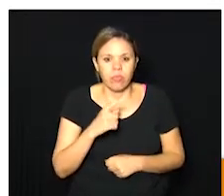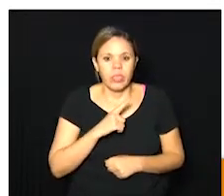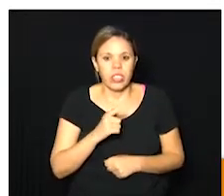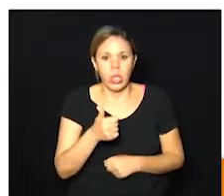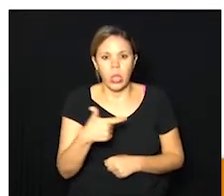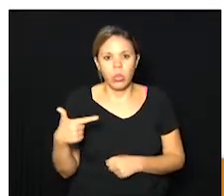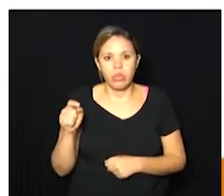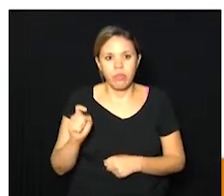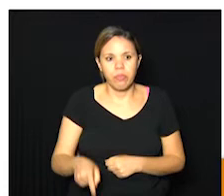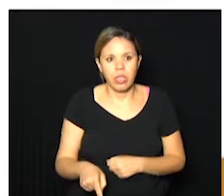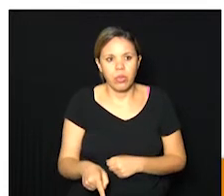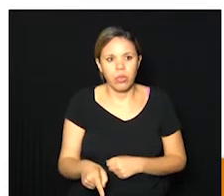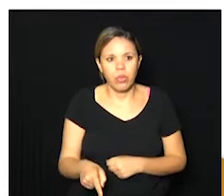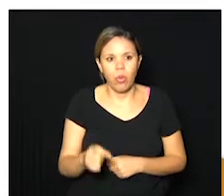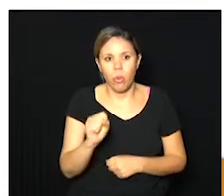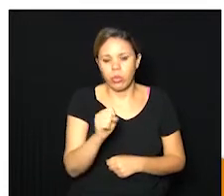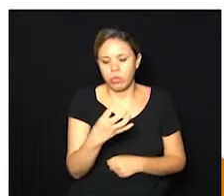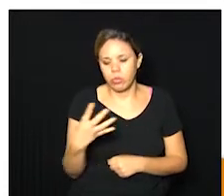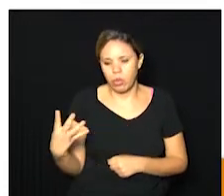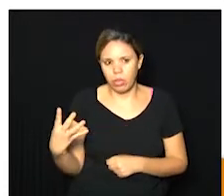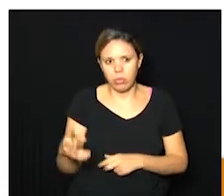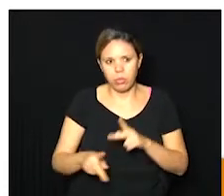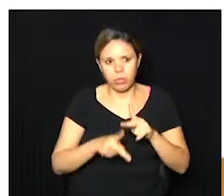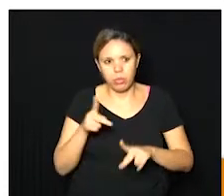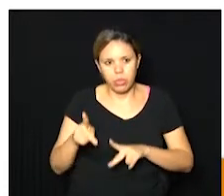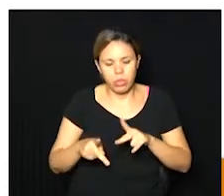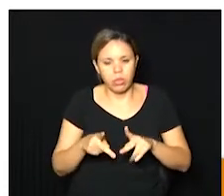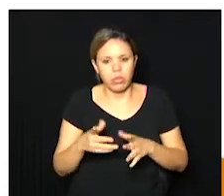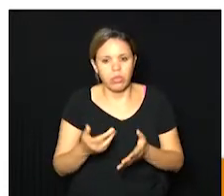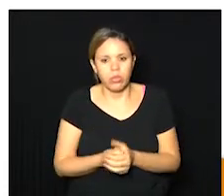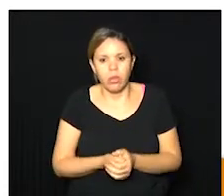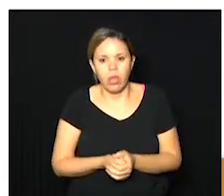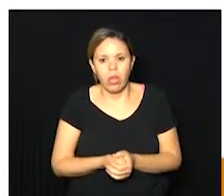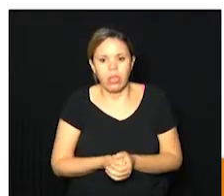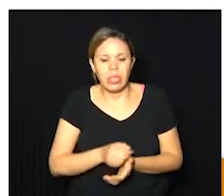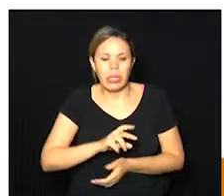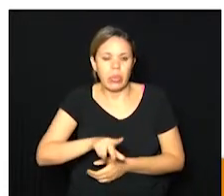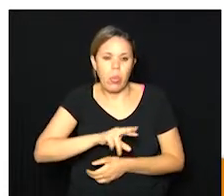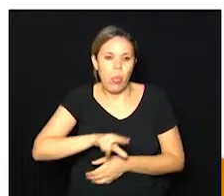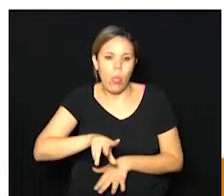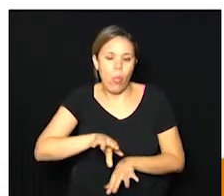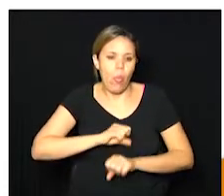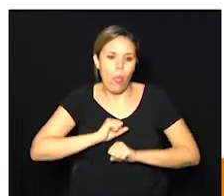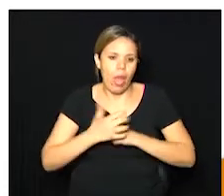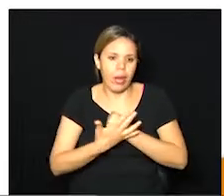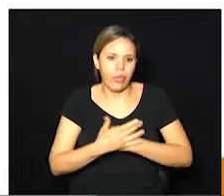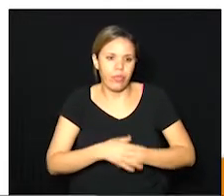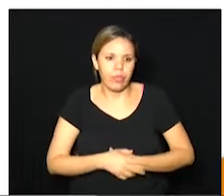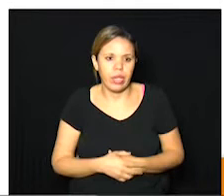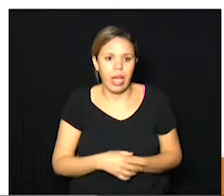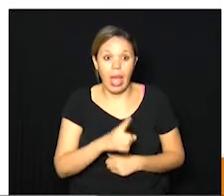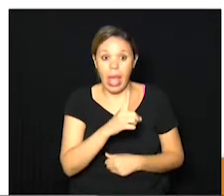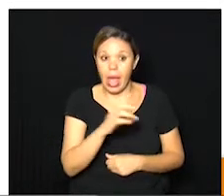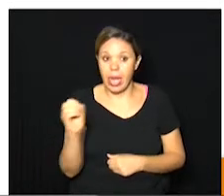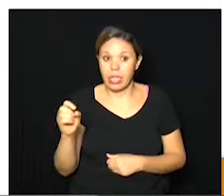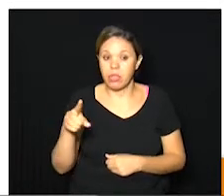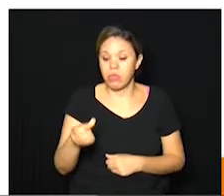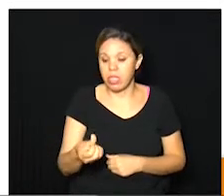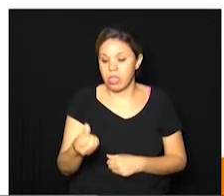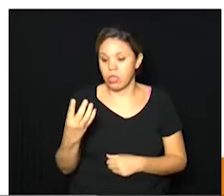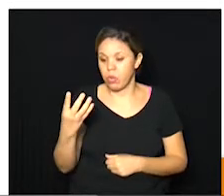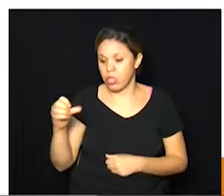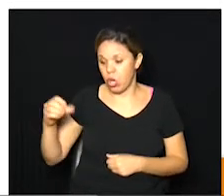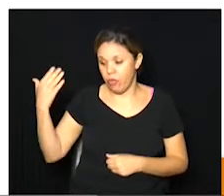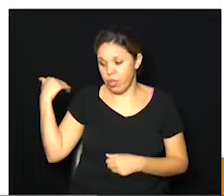12.844 casos descartados. Eram 10.649